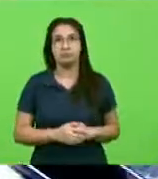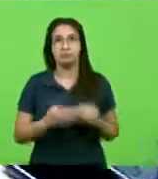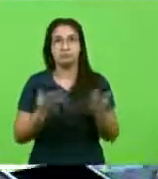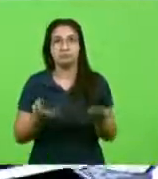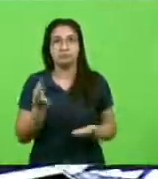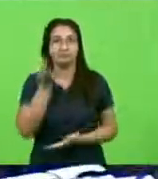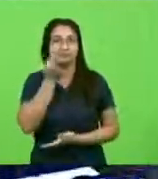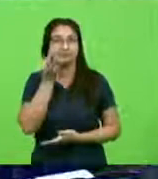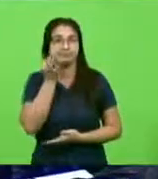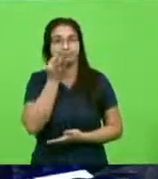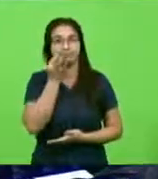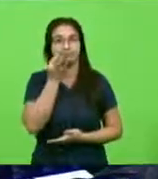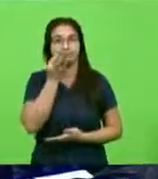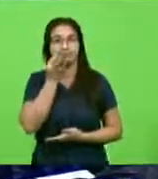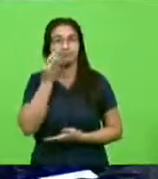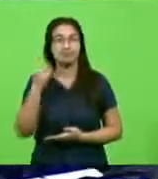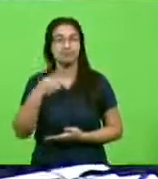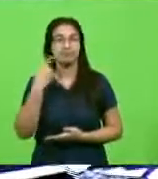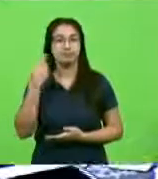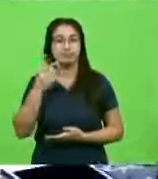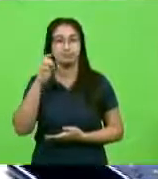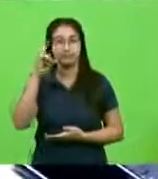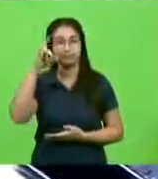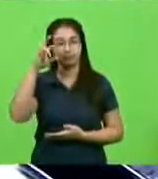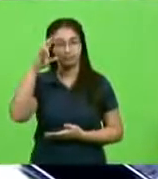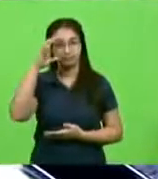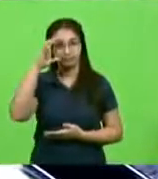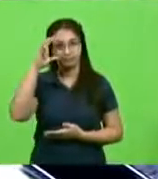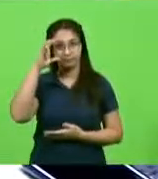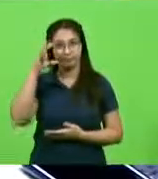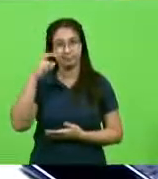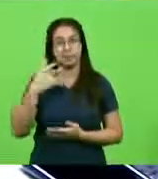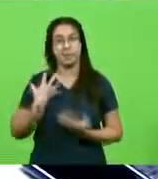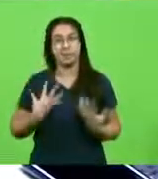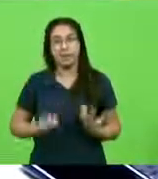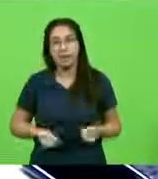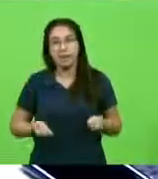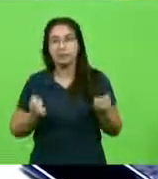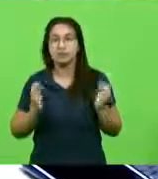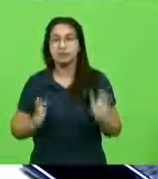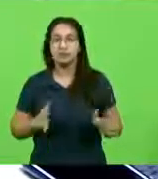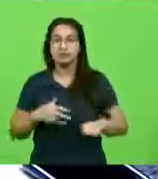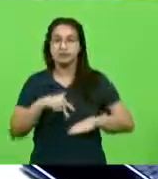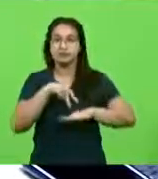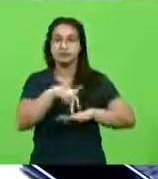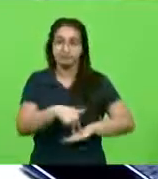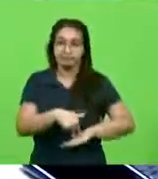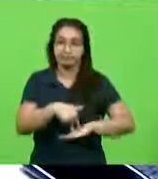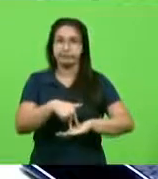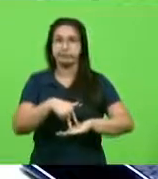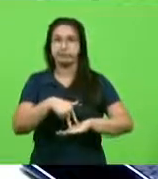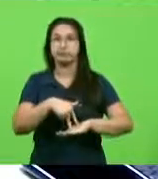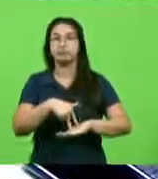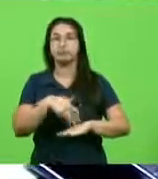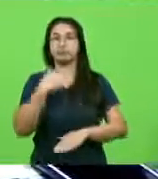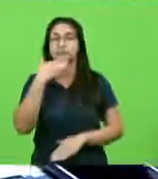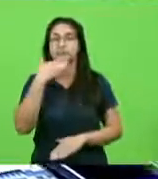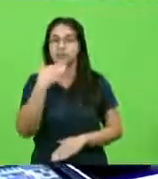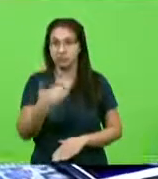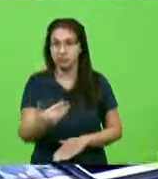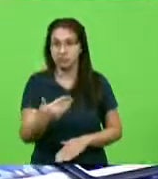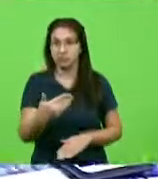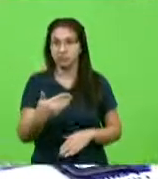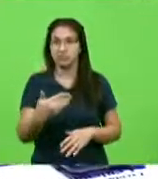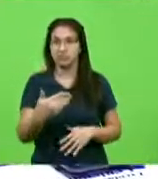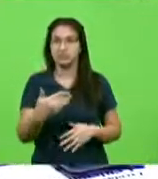Deputado Alba, realmente estamos cansados de vir aqui na tribuna solicitar, pedir, apelar e